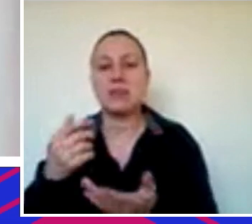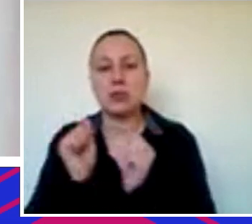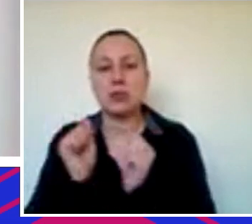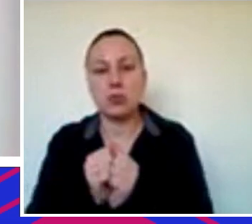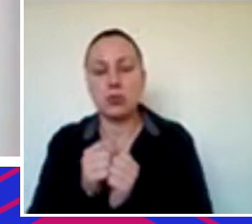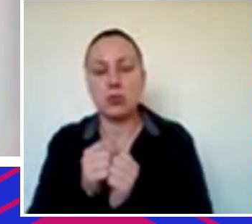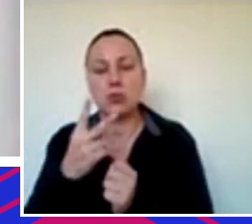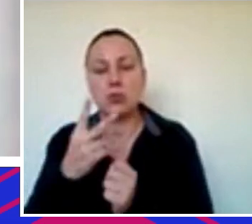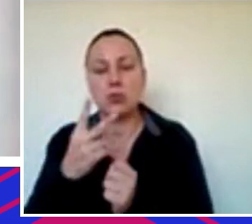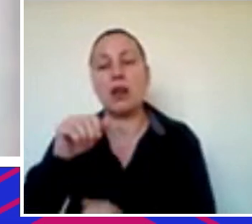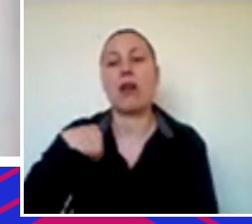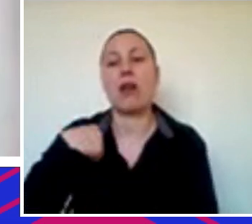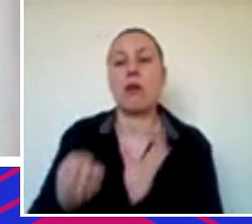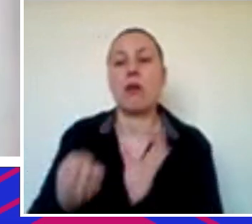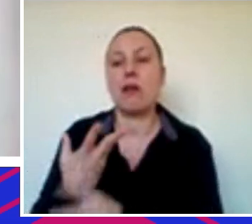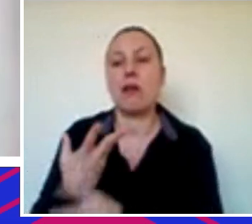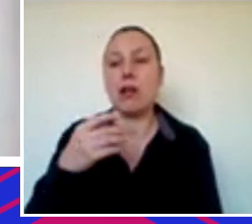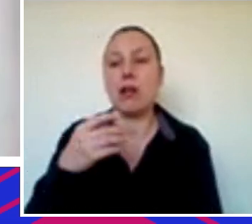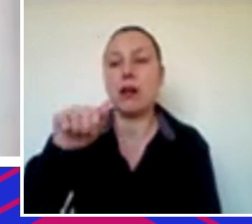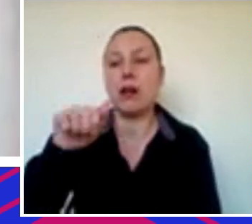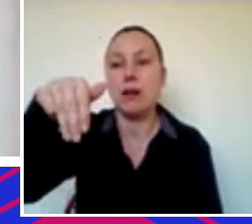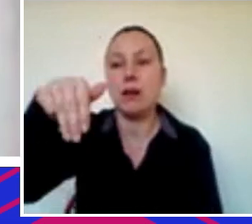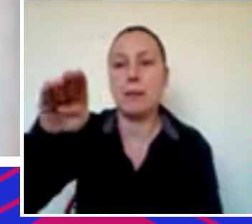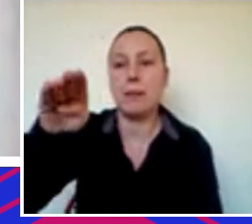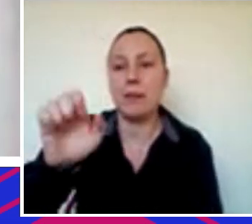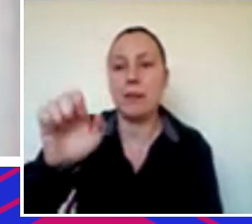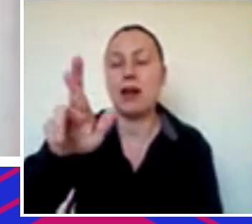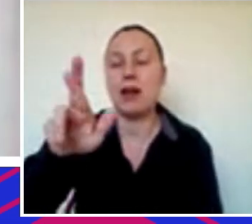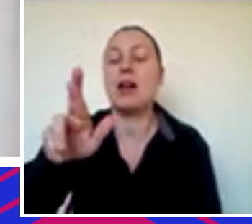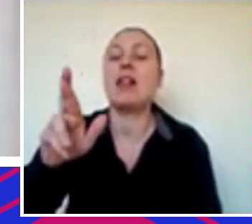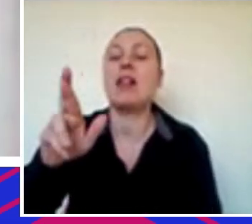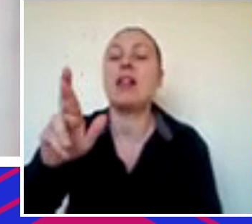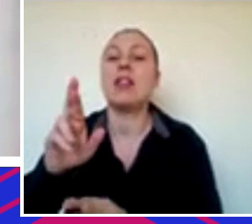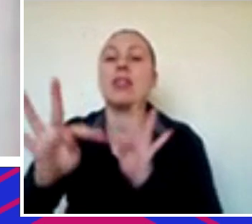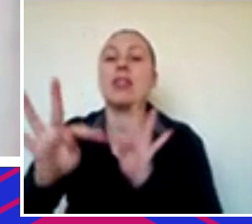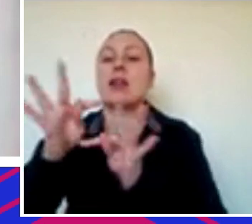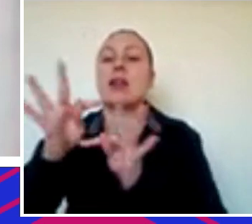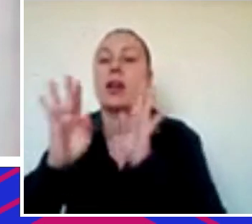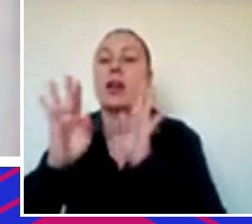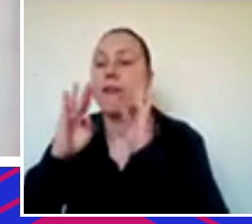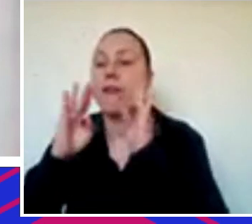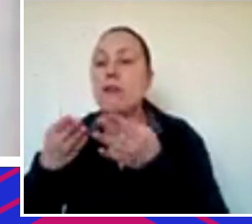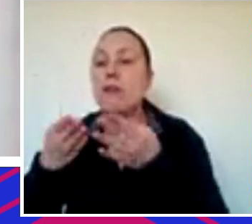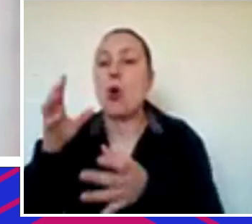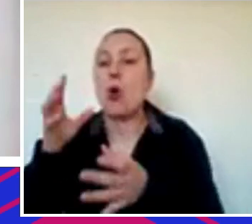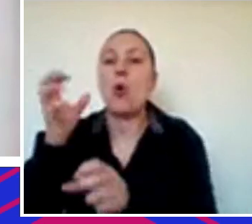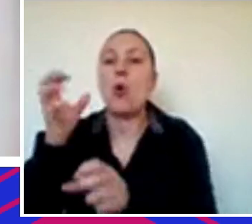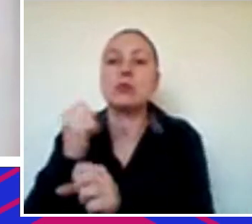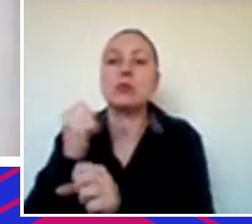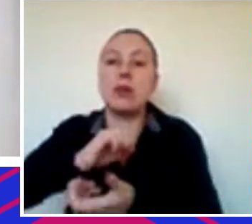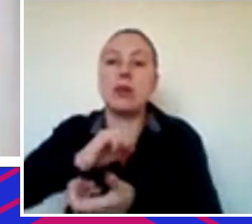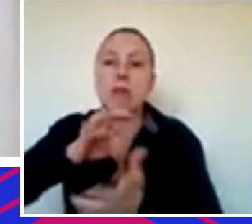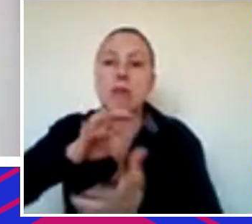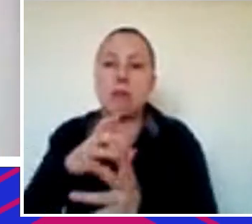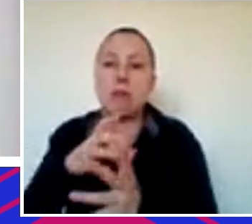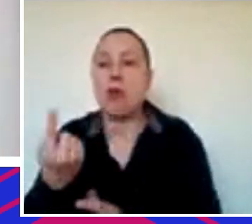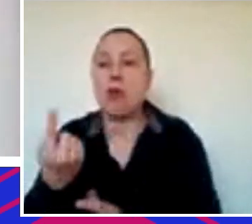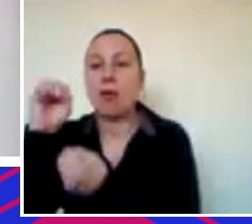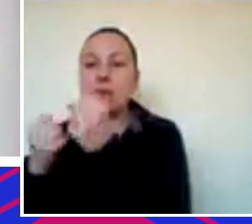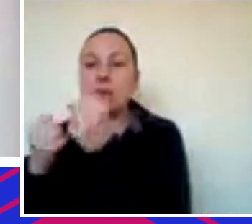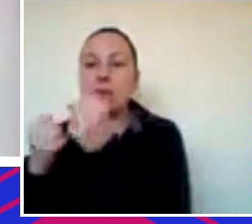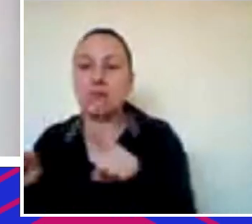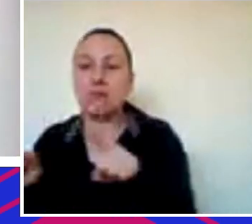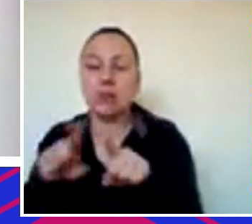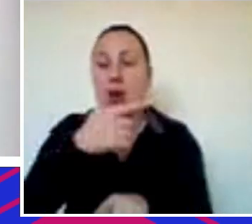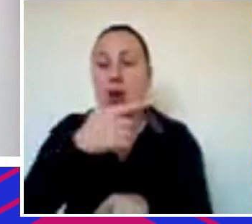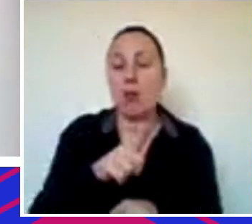fundador da Ambar, uma empresa de tecnologia para construção. A gente entrega, basicamente, duas grandes ofertas, uma de industrialização, uma de digitalização